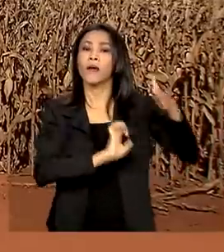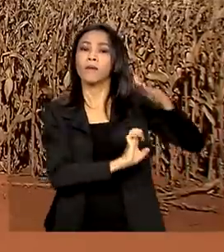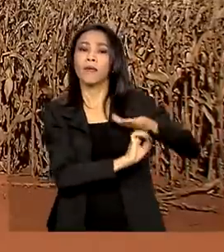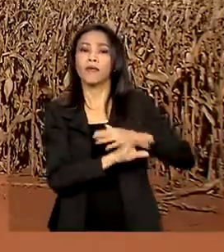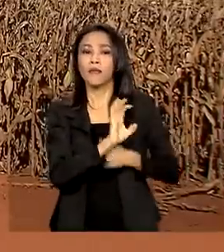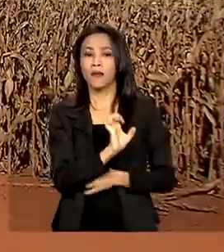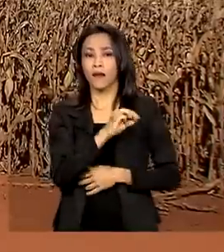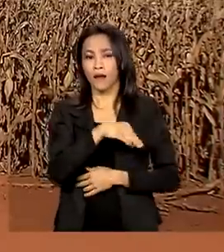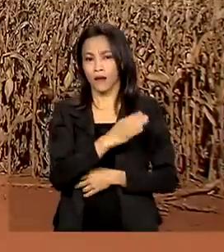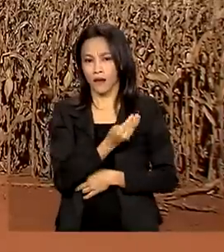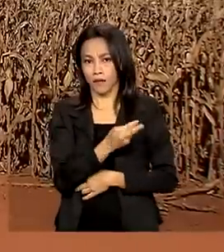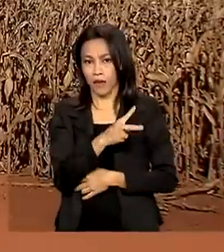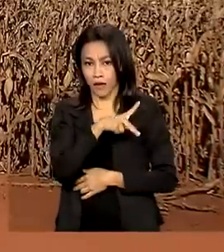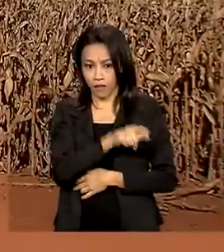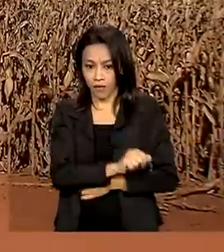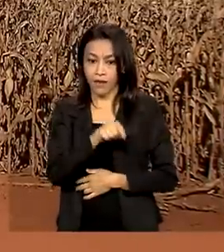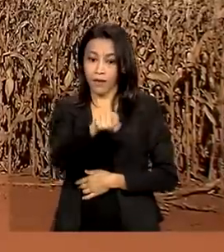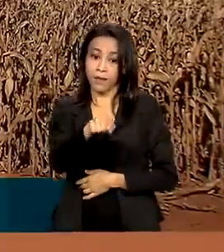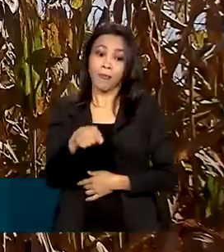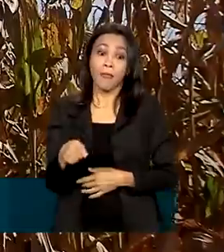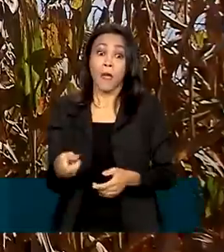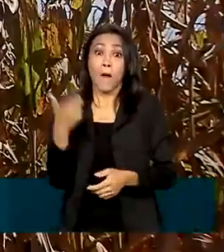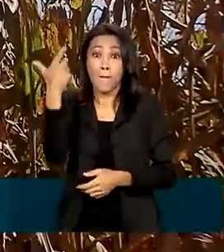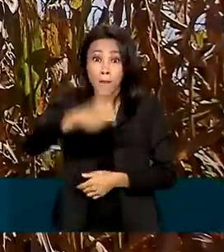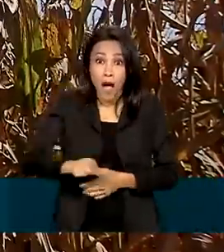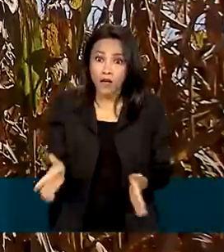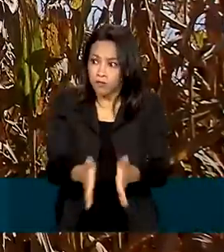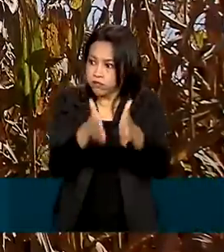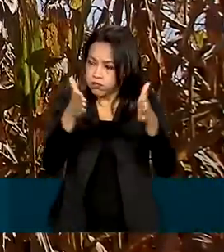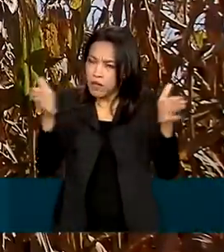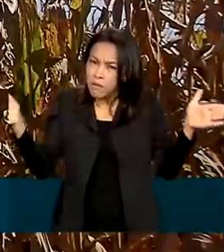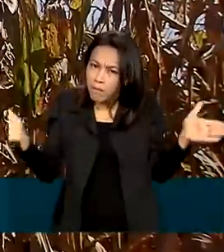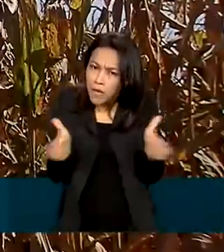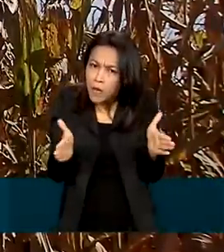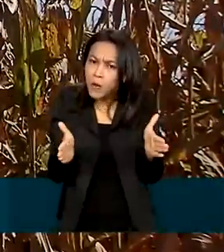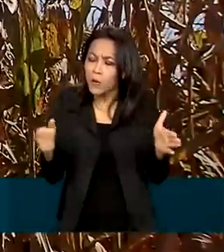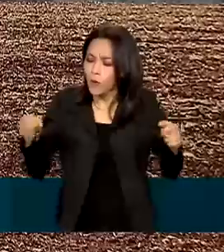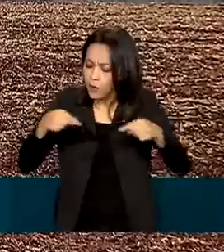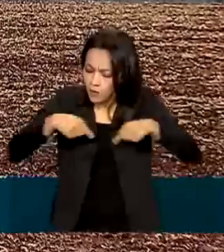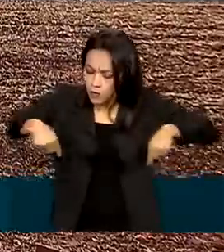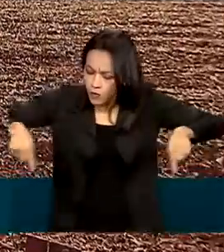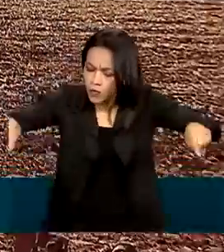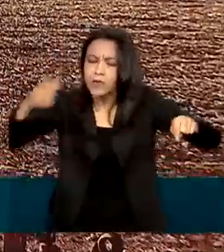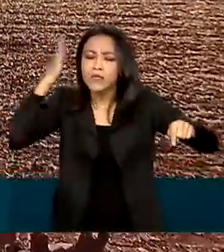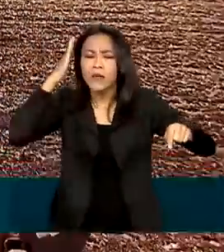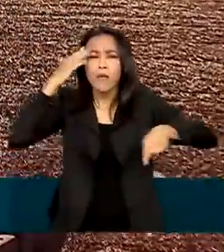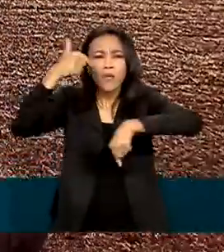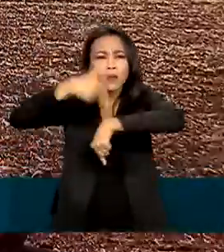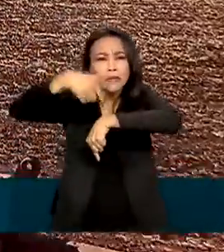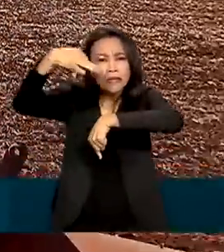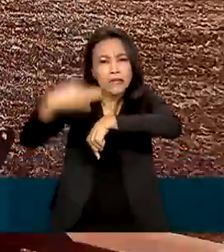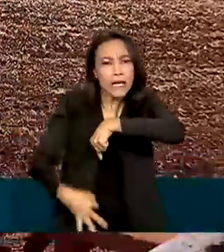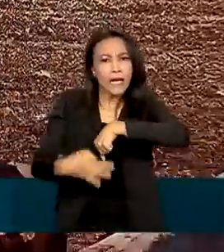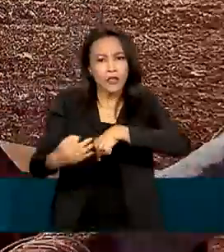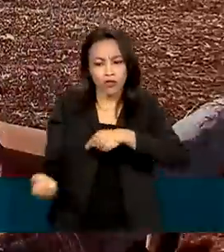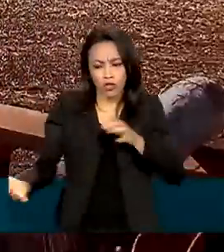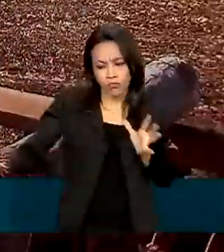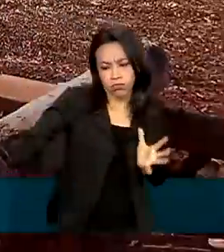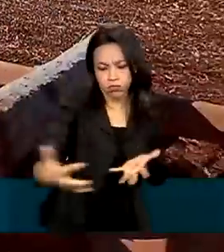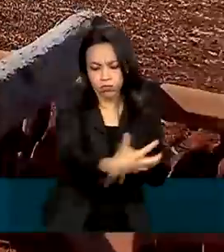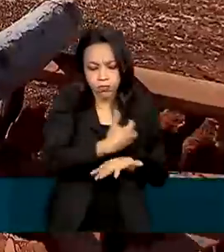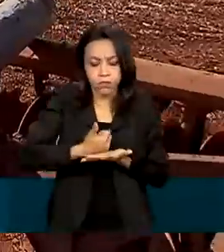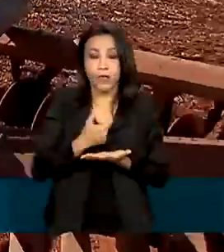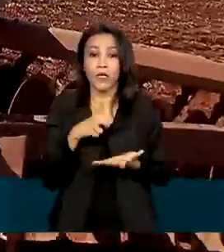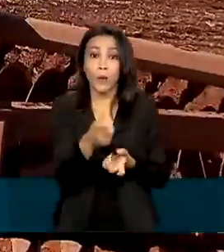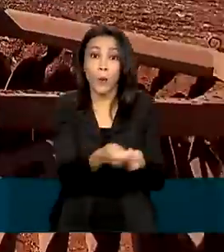Produzir mais em menos espaço, saber o momento exato do plantio, ter maior controle do manejo agrícola